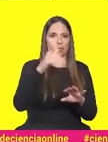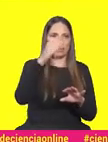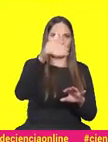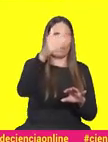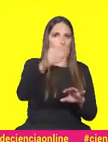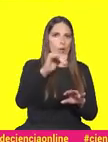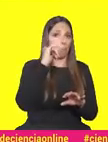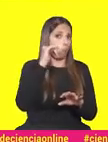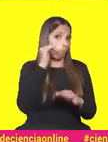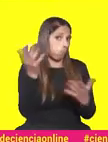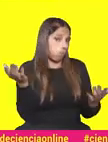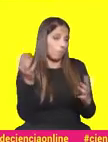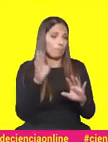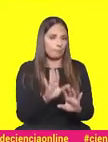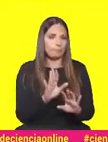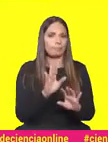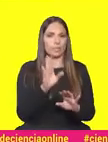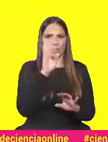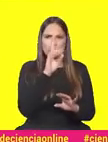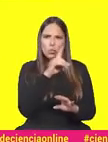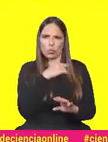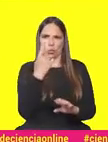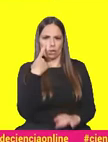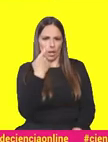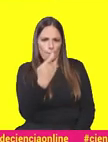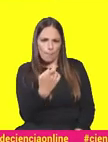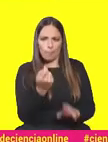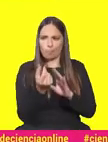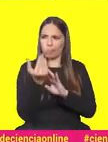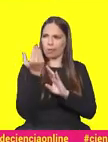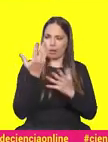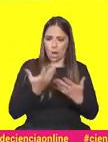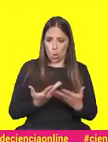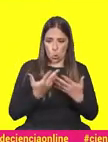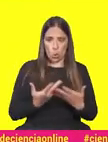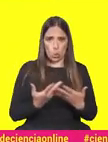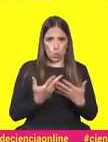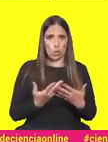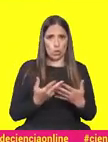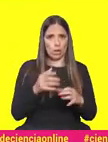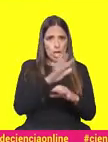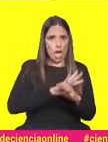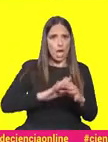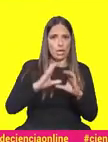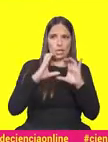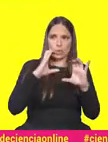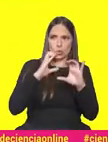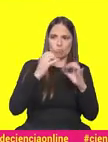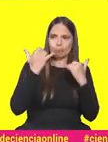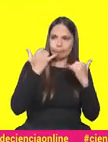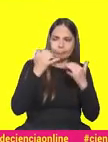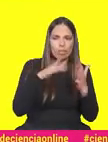daqui a alguns tempos. Mas se nós repararmos um pouco naquilo que tem acontecido hoje em dia, e sim, olhando para esta área das telecomunicações,